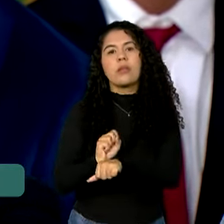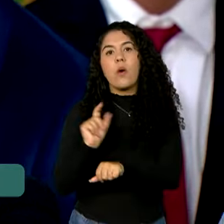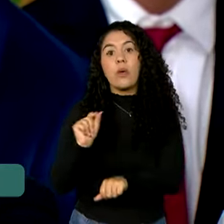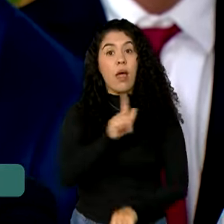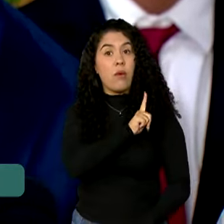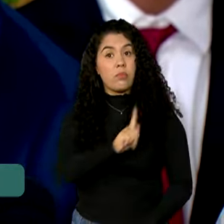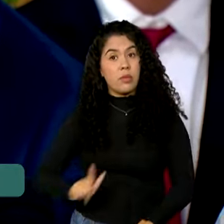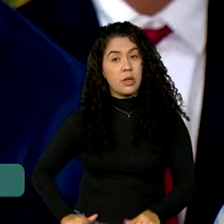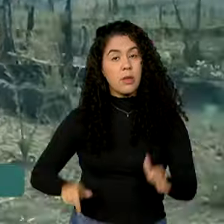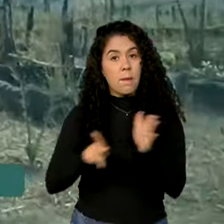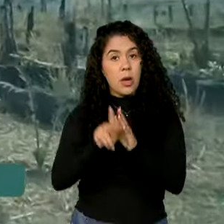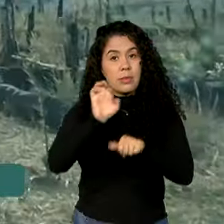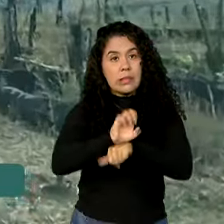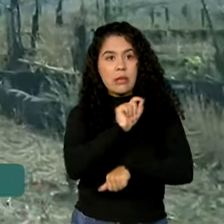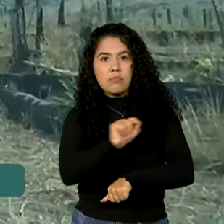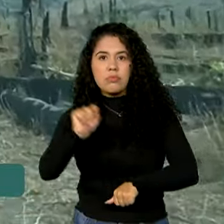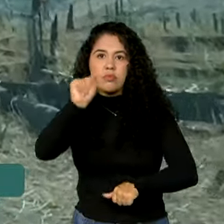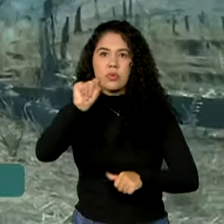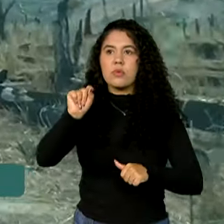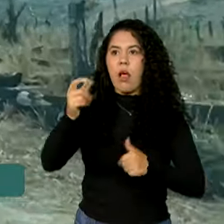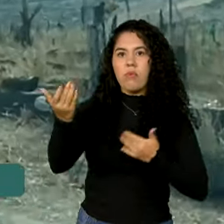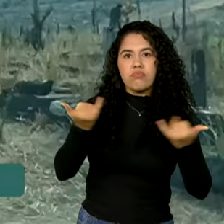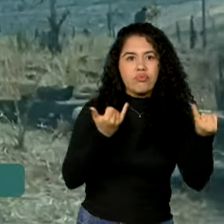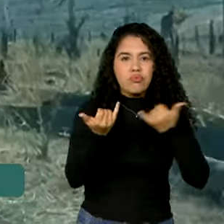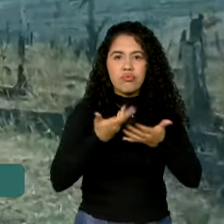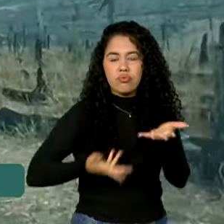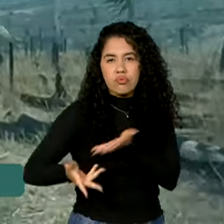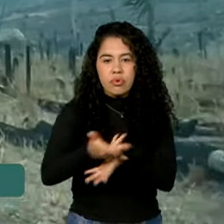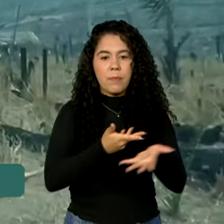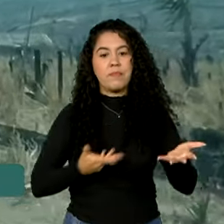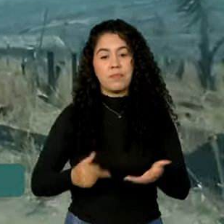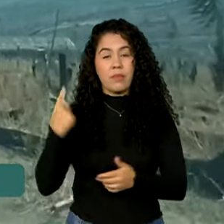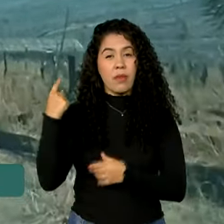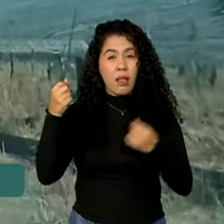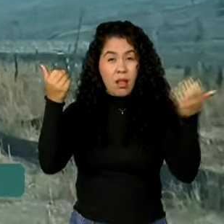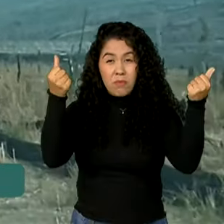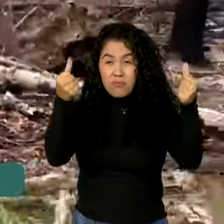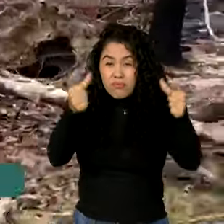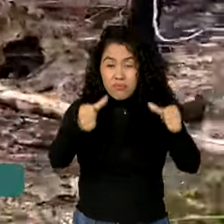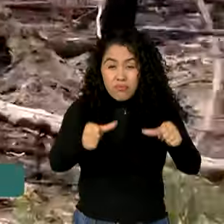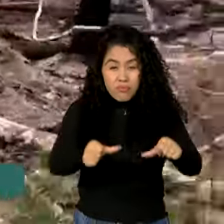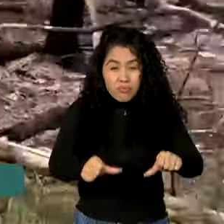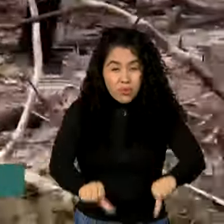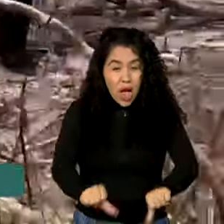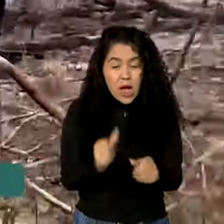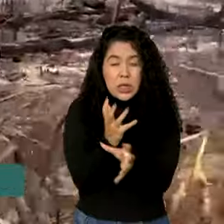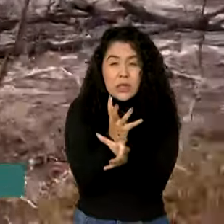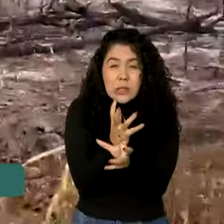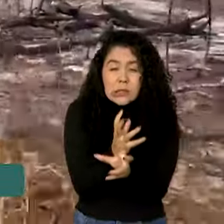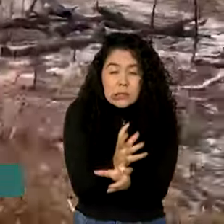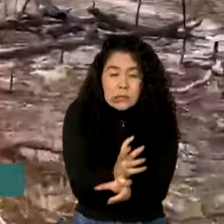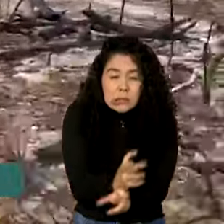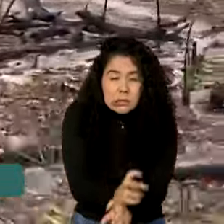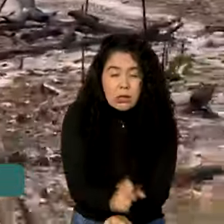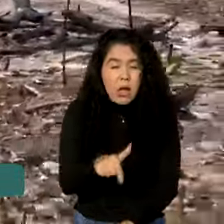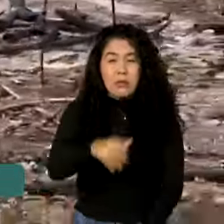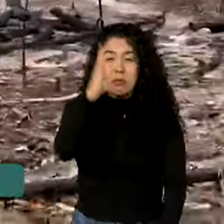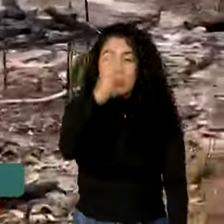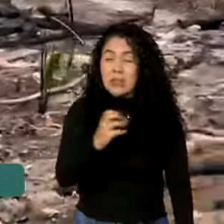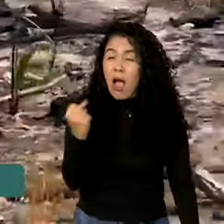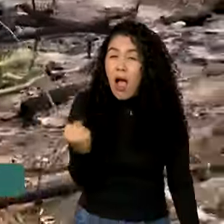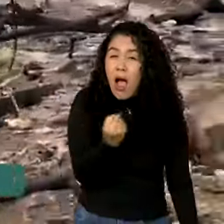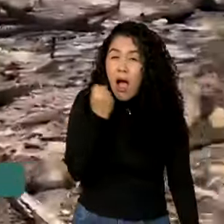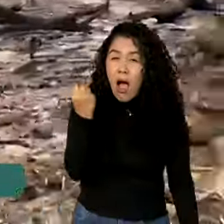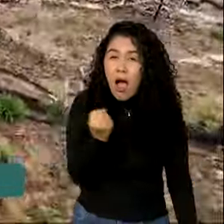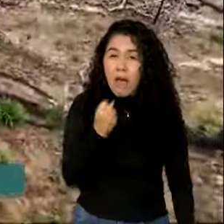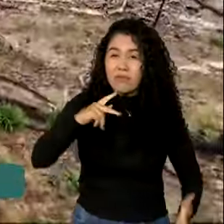suas demandas. Considerada a pior estiagem dos últimos 75 anos, o Brasil enfrenta a seca extrema e